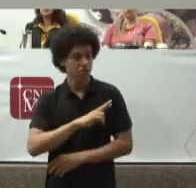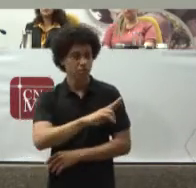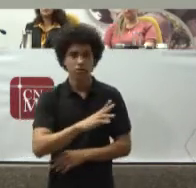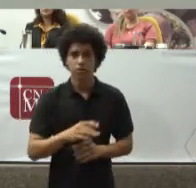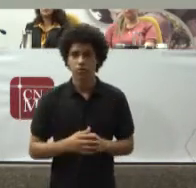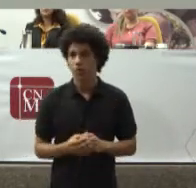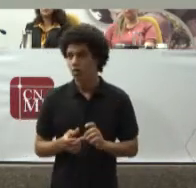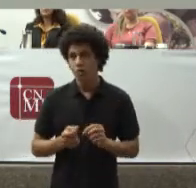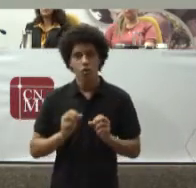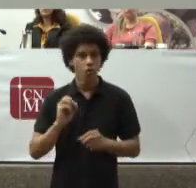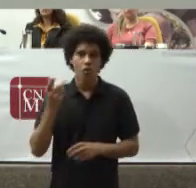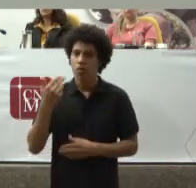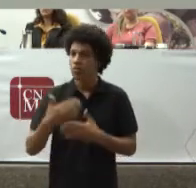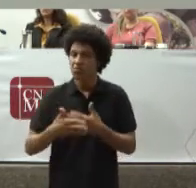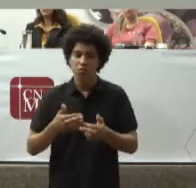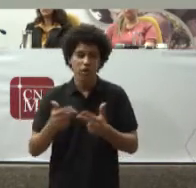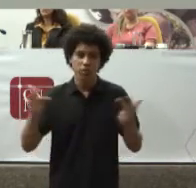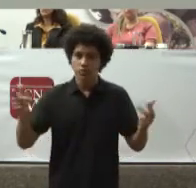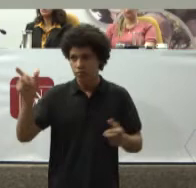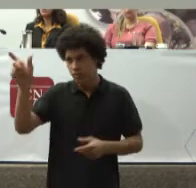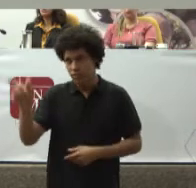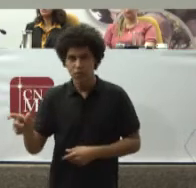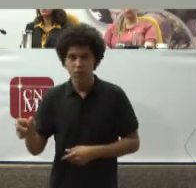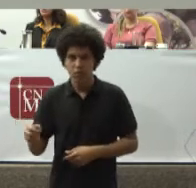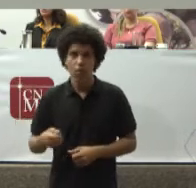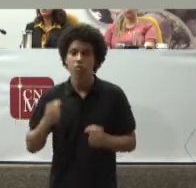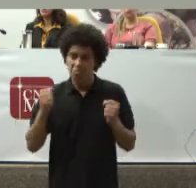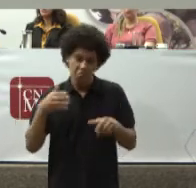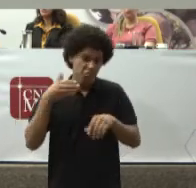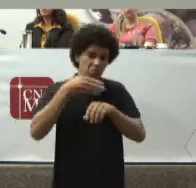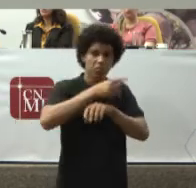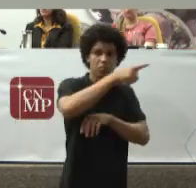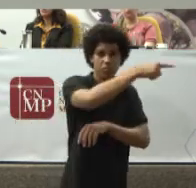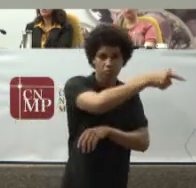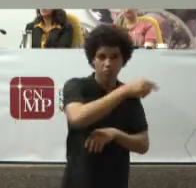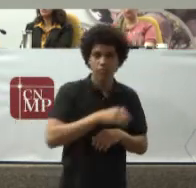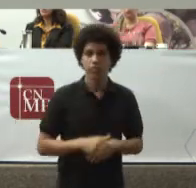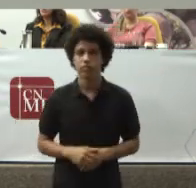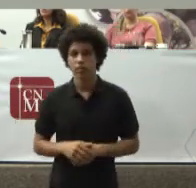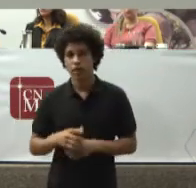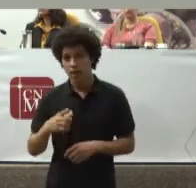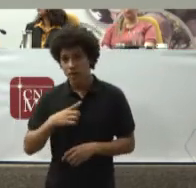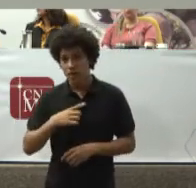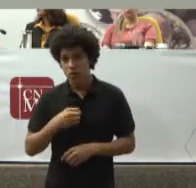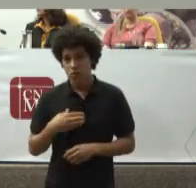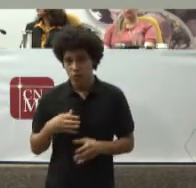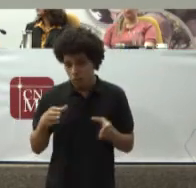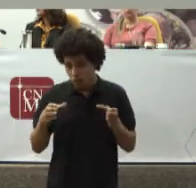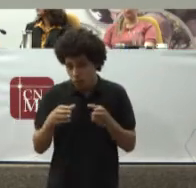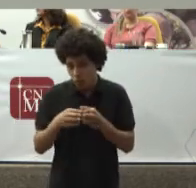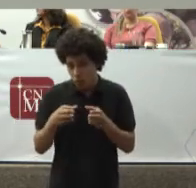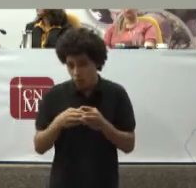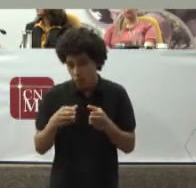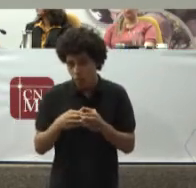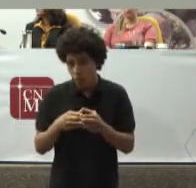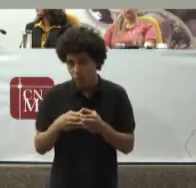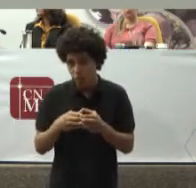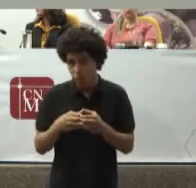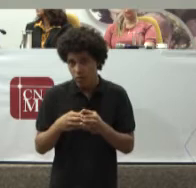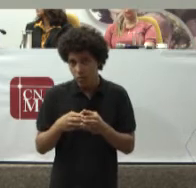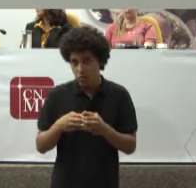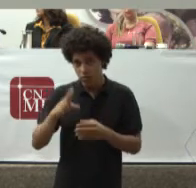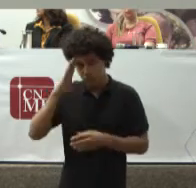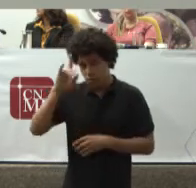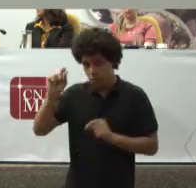é inerente A todo o ser humano Mas temos um núcleo Essencial Que nos distingue Como